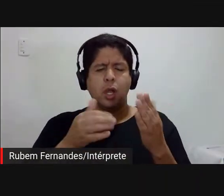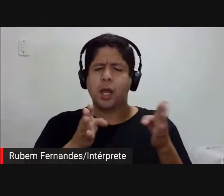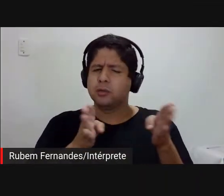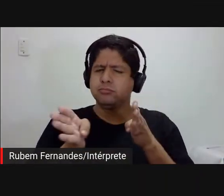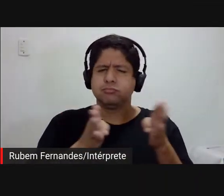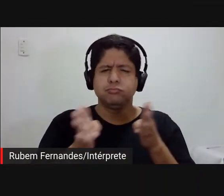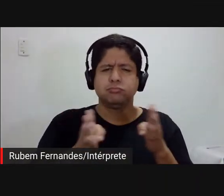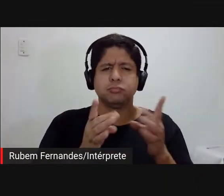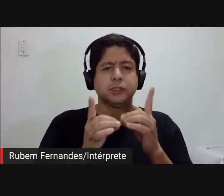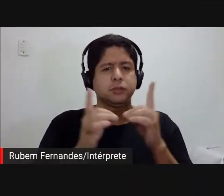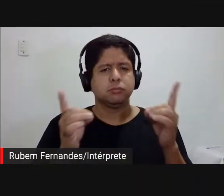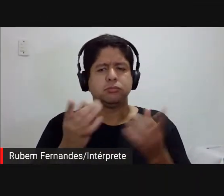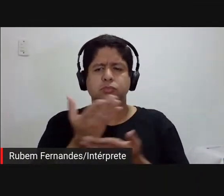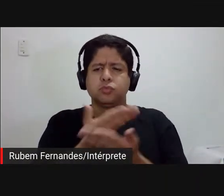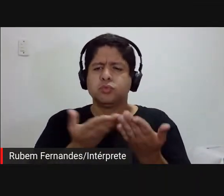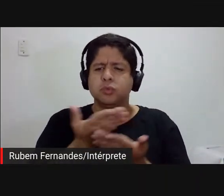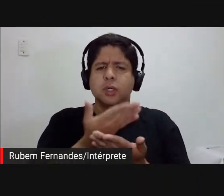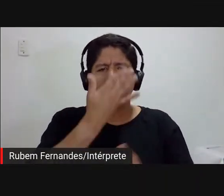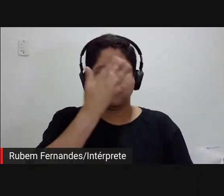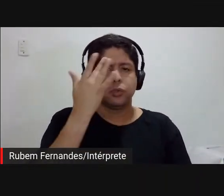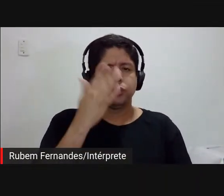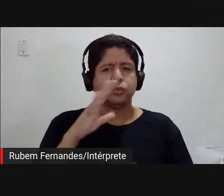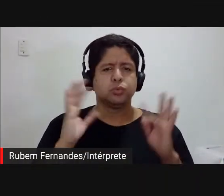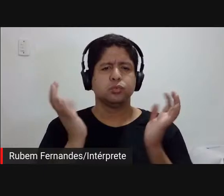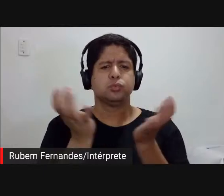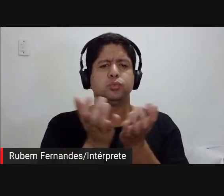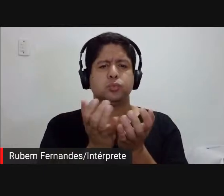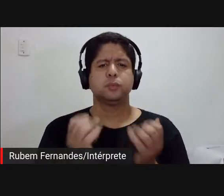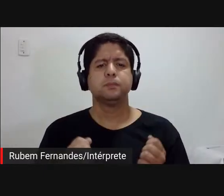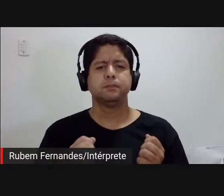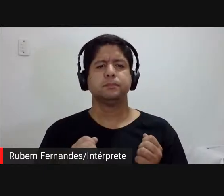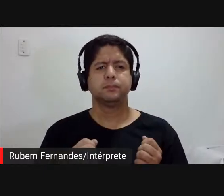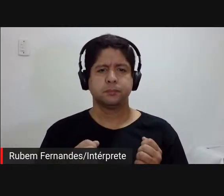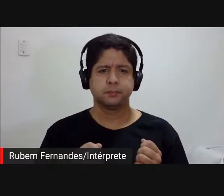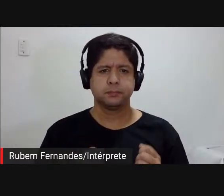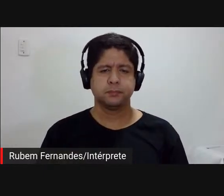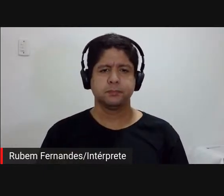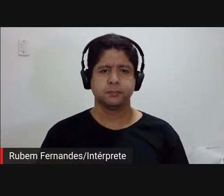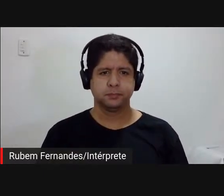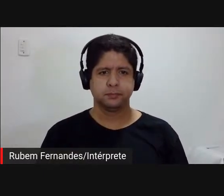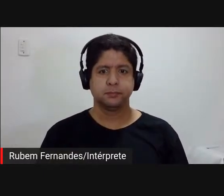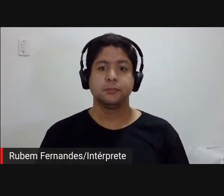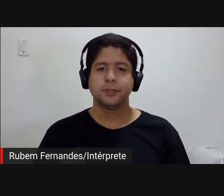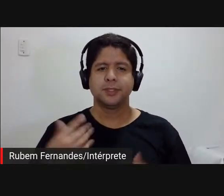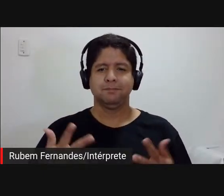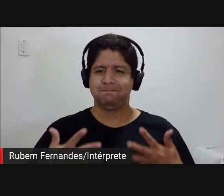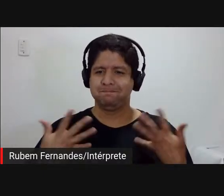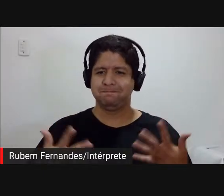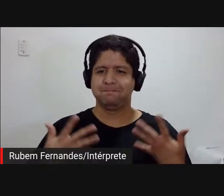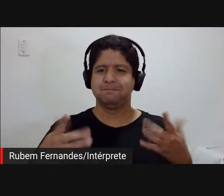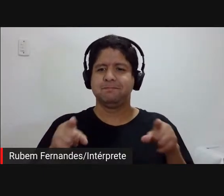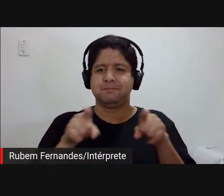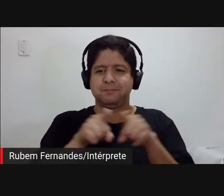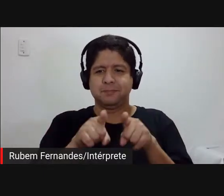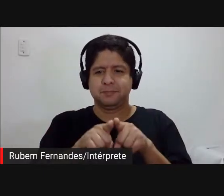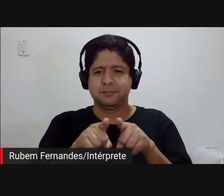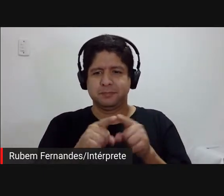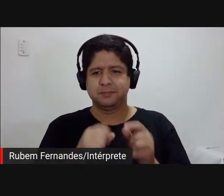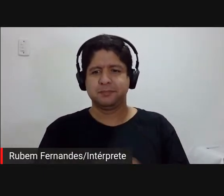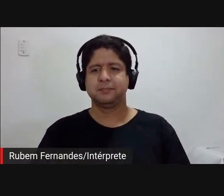dialogando com a comunidade, e, então, é uma grande alegria estar aqui hoje com vocês.